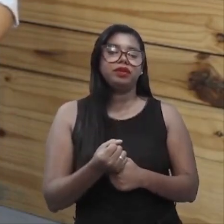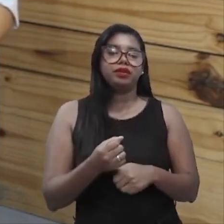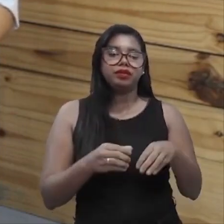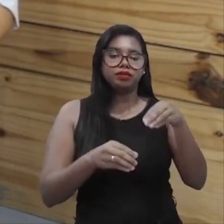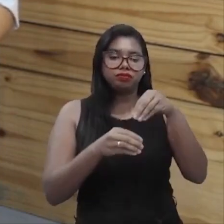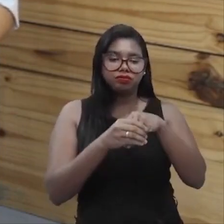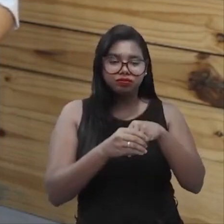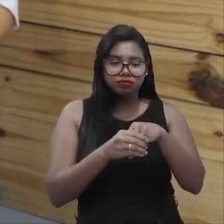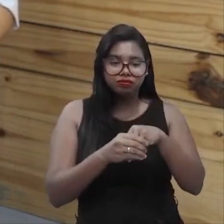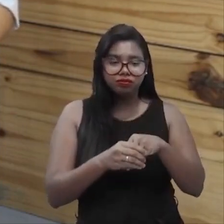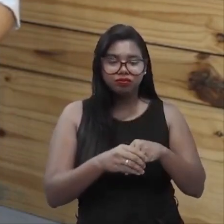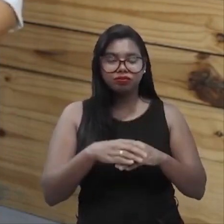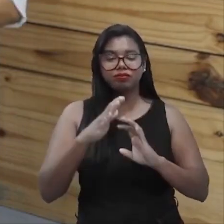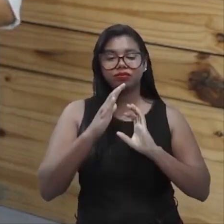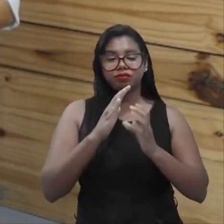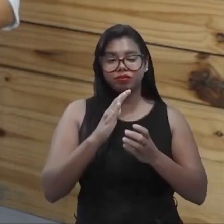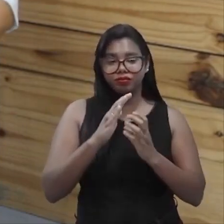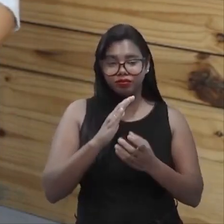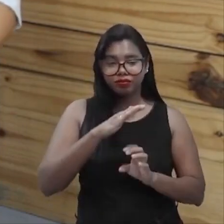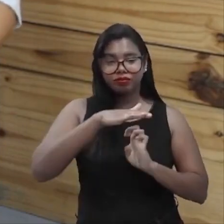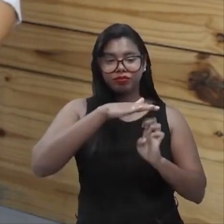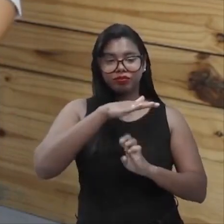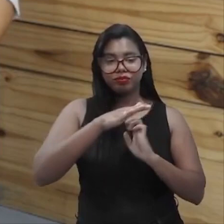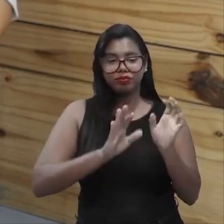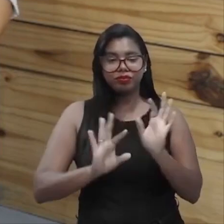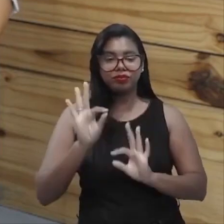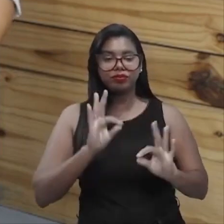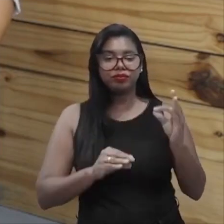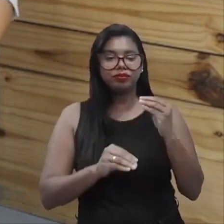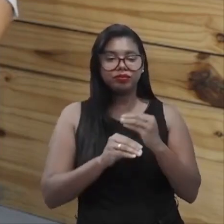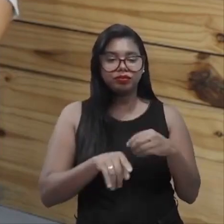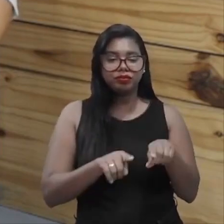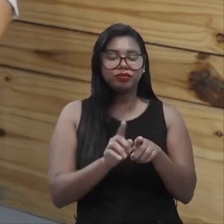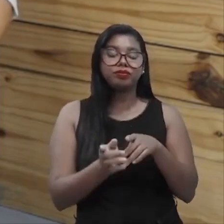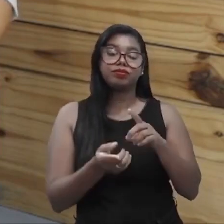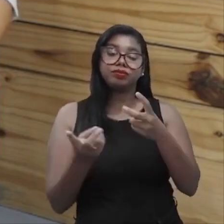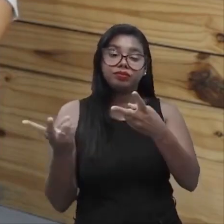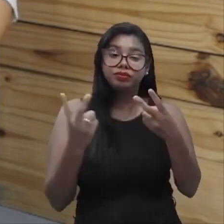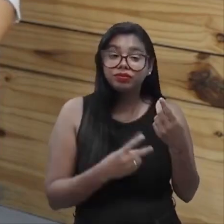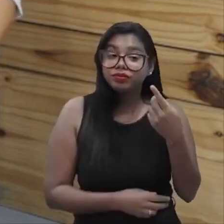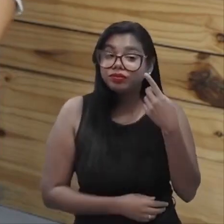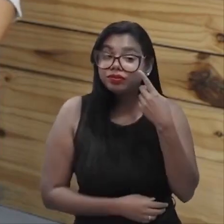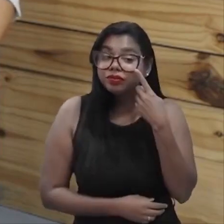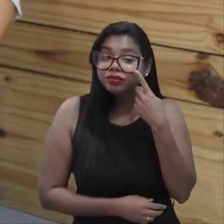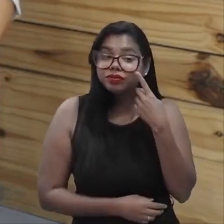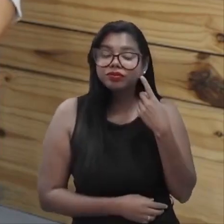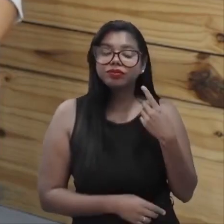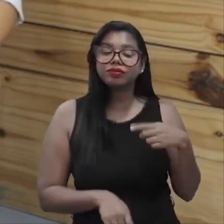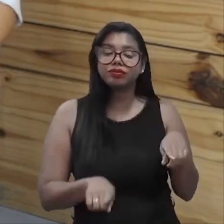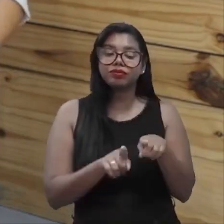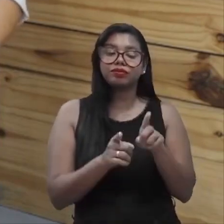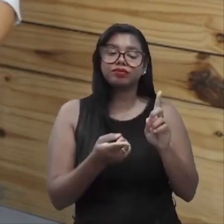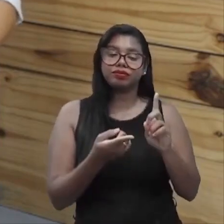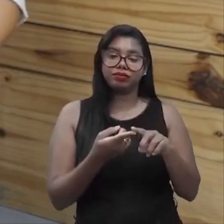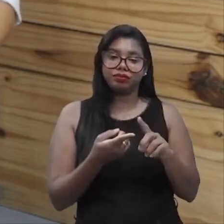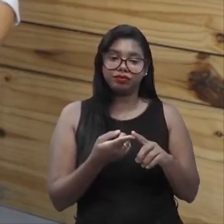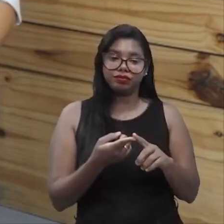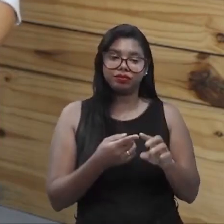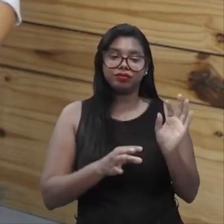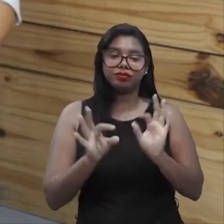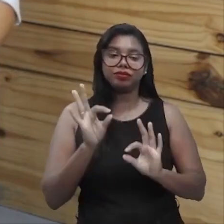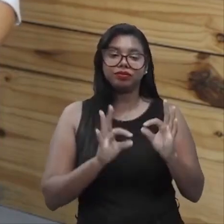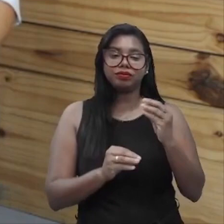Os agentes que colaboram com a organização, e os agentes que também têm interesse positivo, mas que estão do lado de fora da